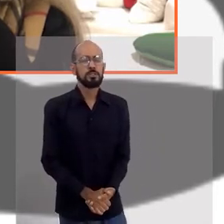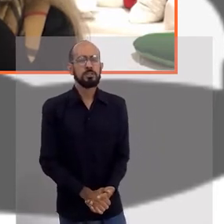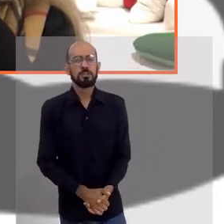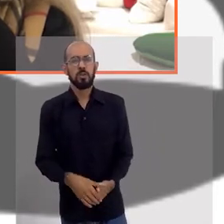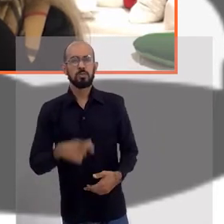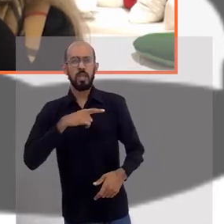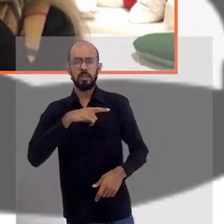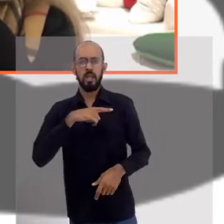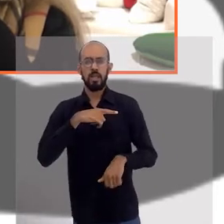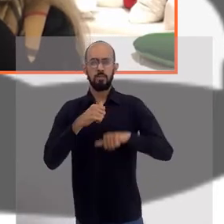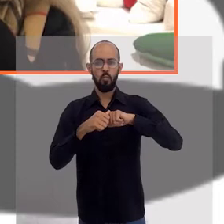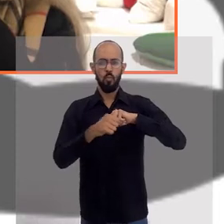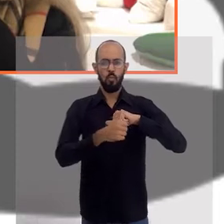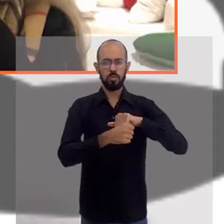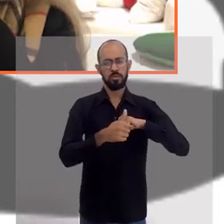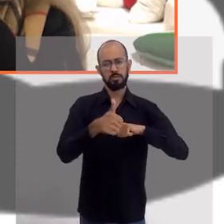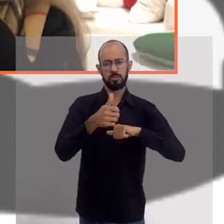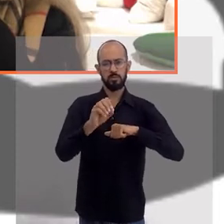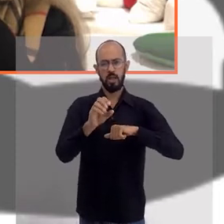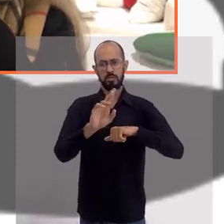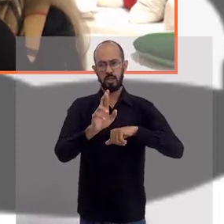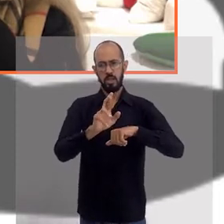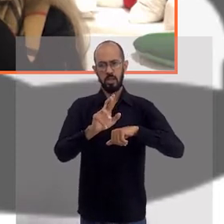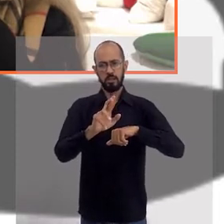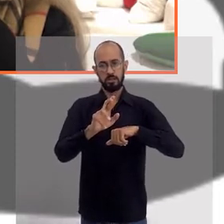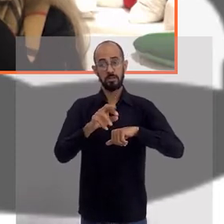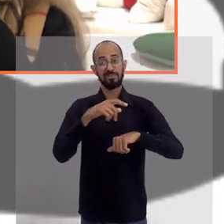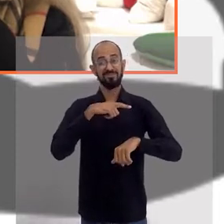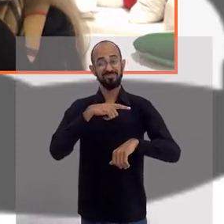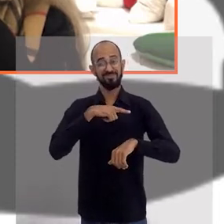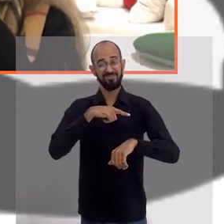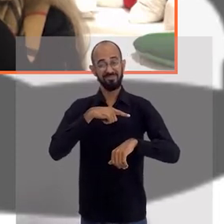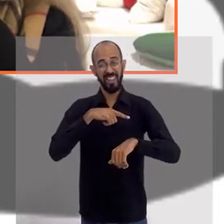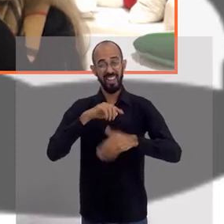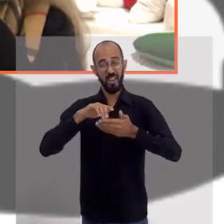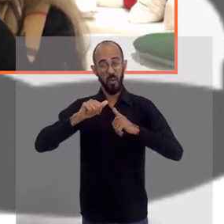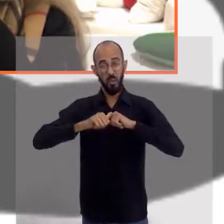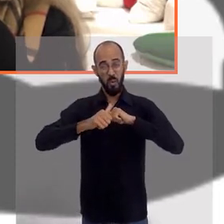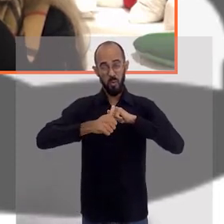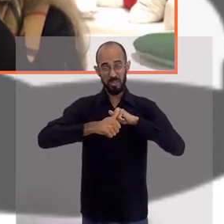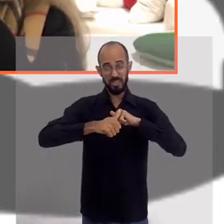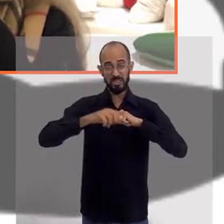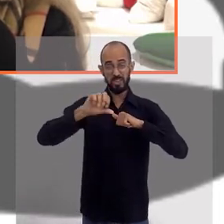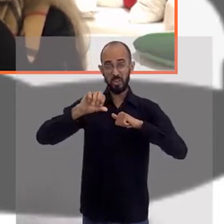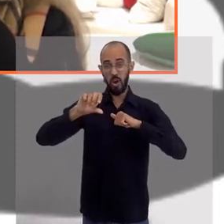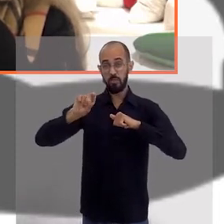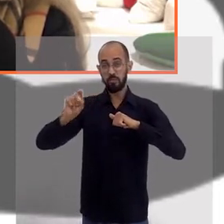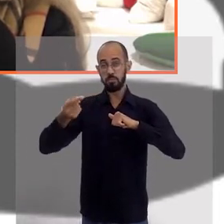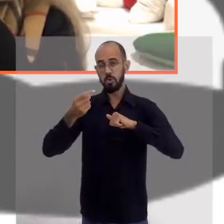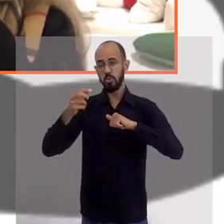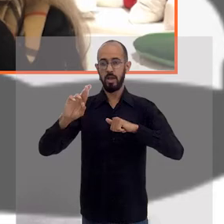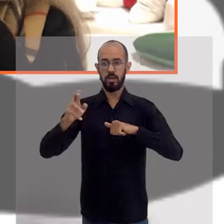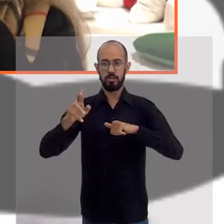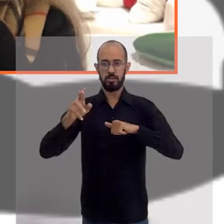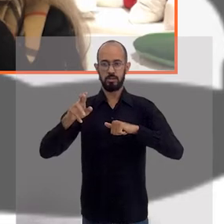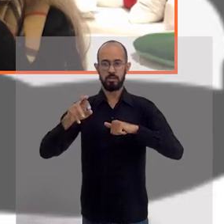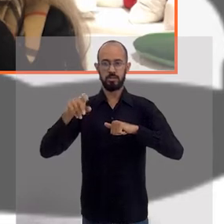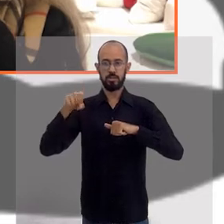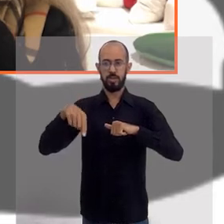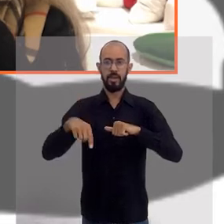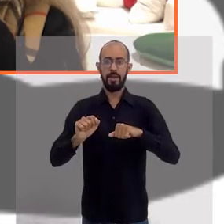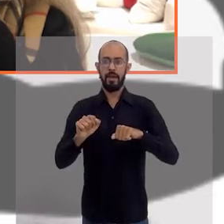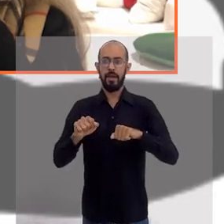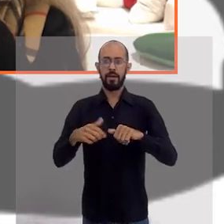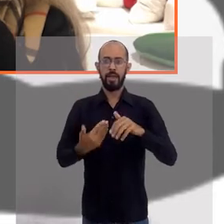R$ Então, você tem uma conta de R$ e tem conta, faz-me, R$ 9.000, que é aquela última conta,